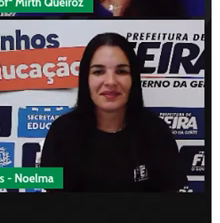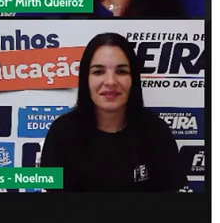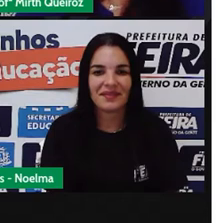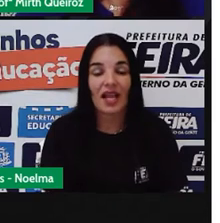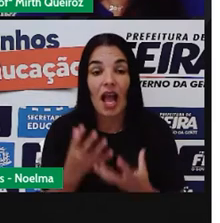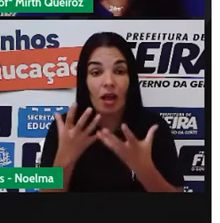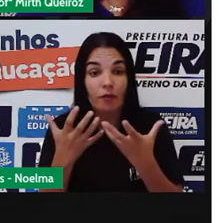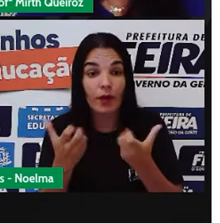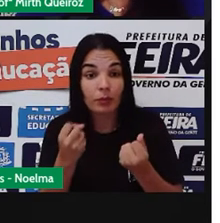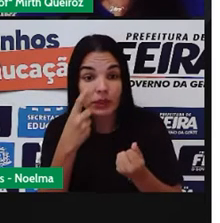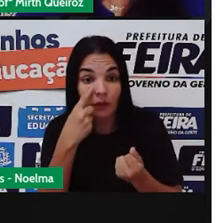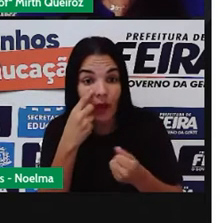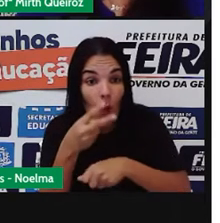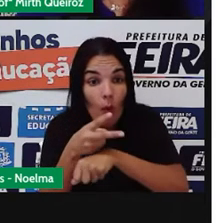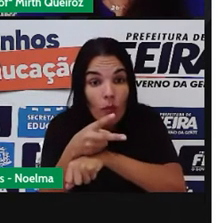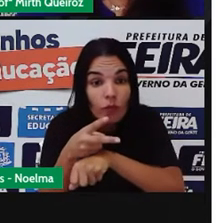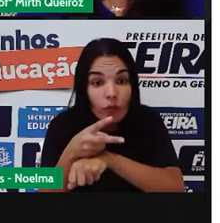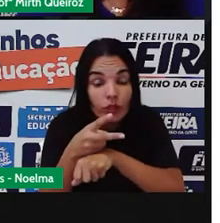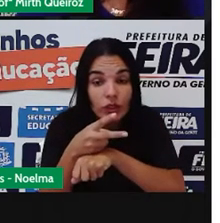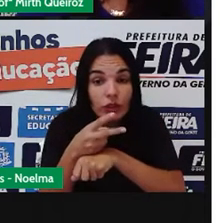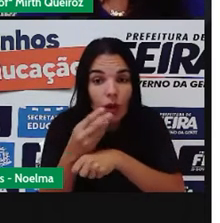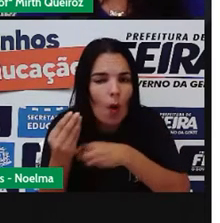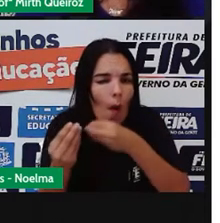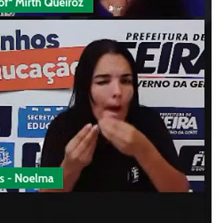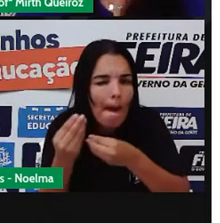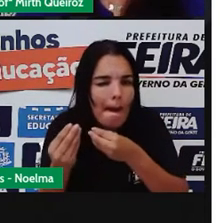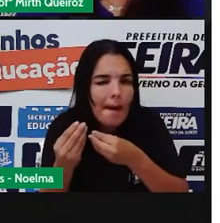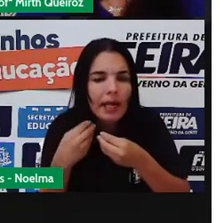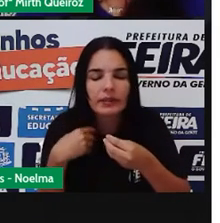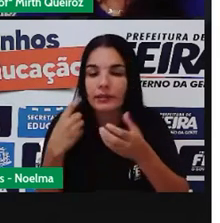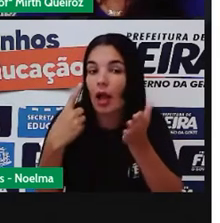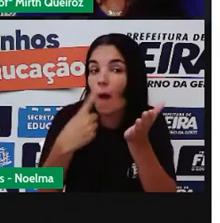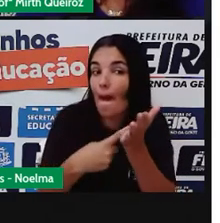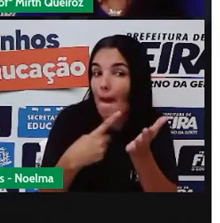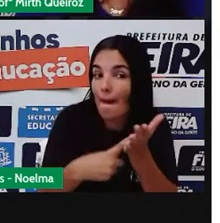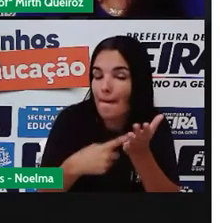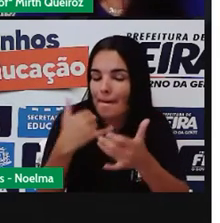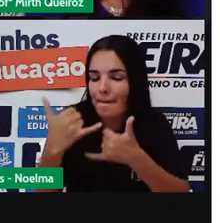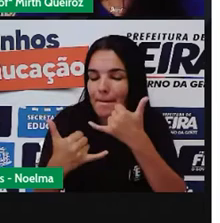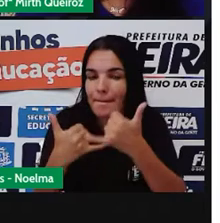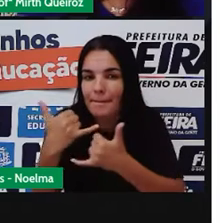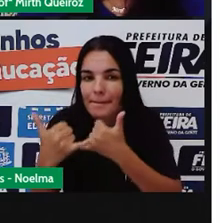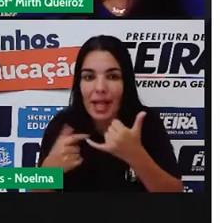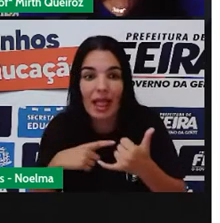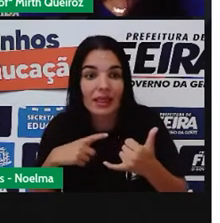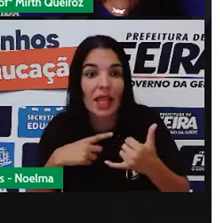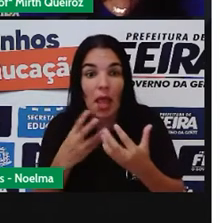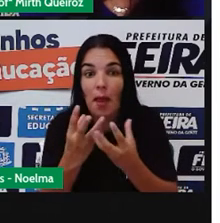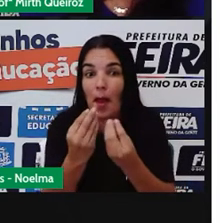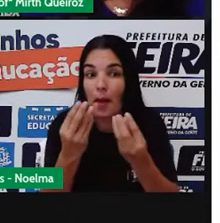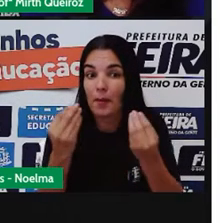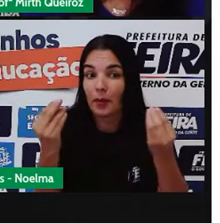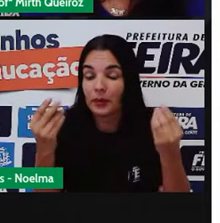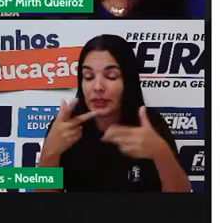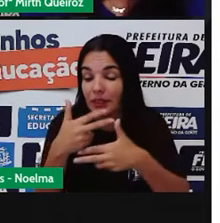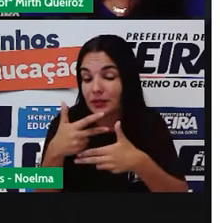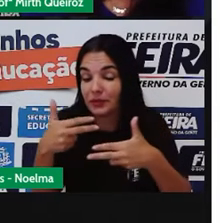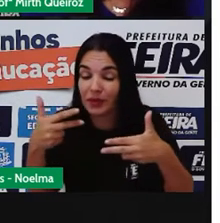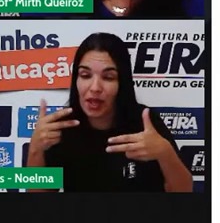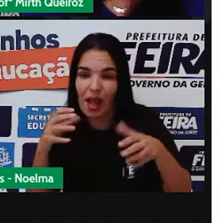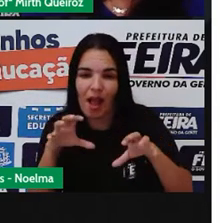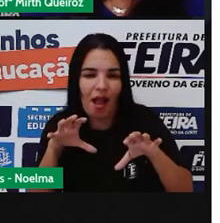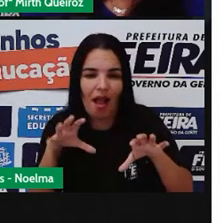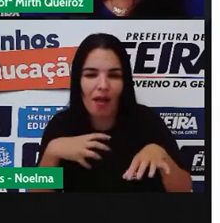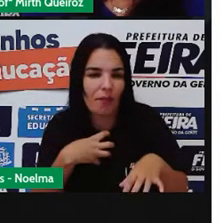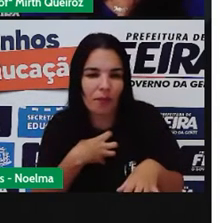Vamos ver aqui Que como eu disse Essa brincadeira Existem várias formas De brincar de gude A mais